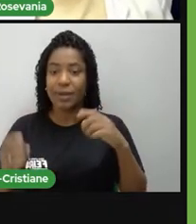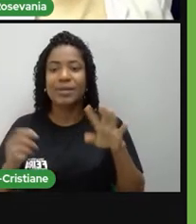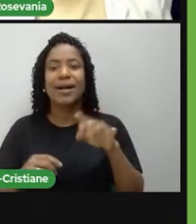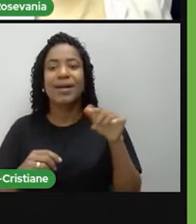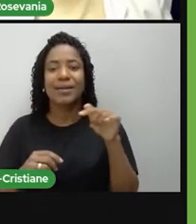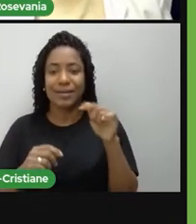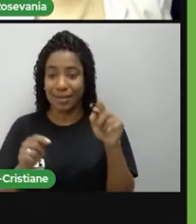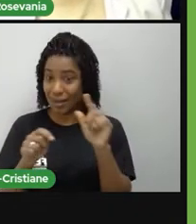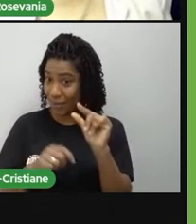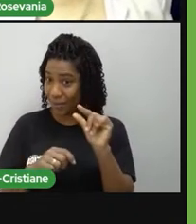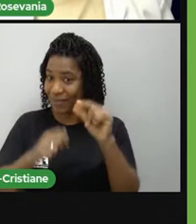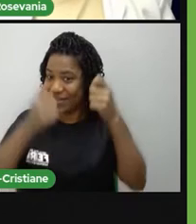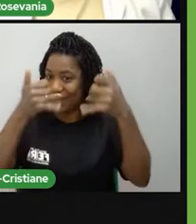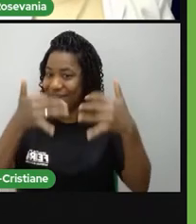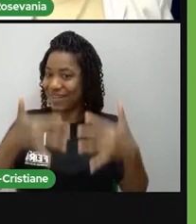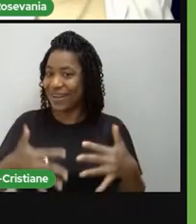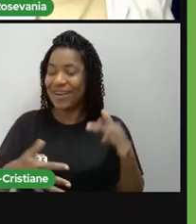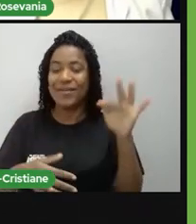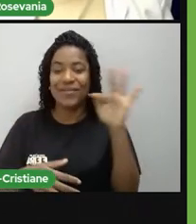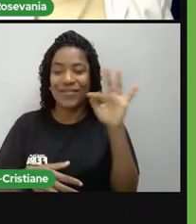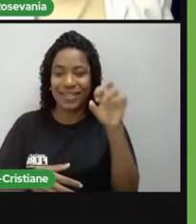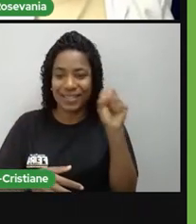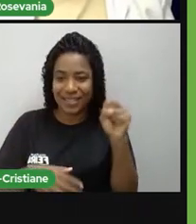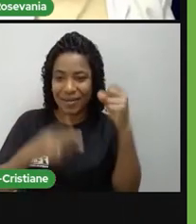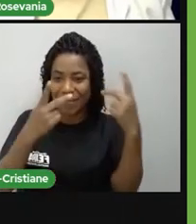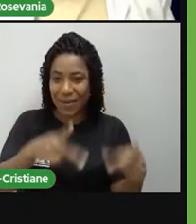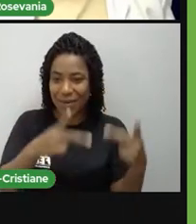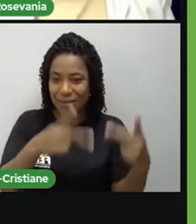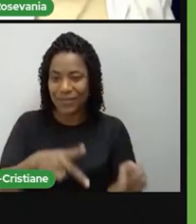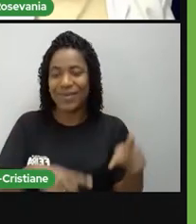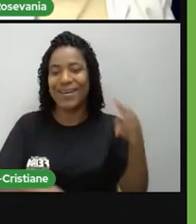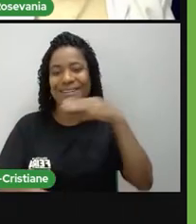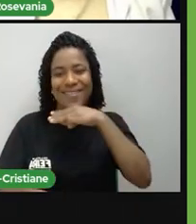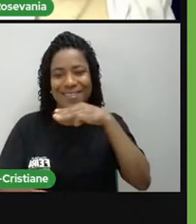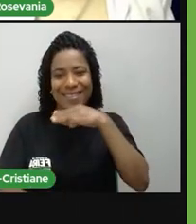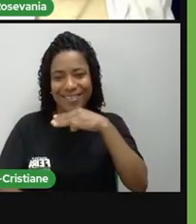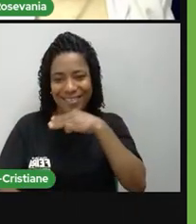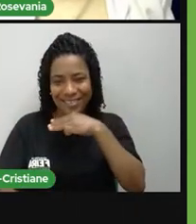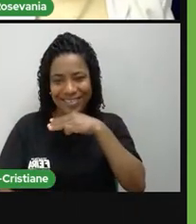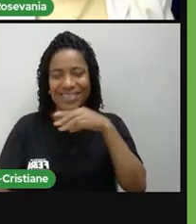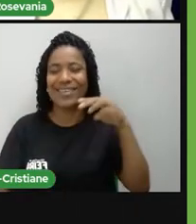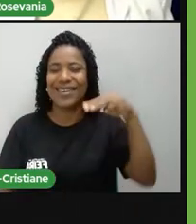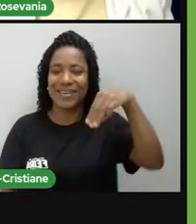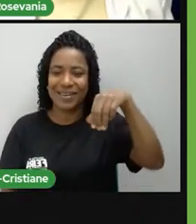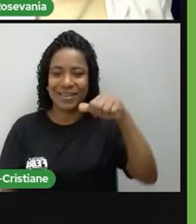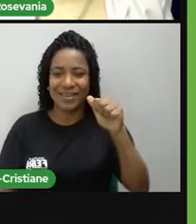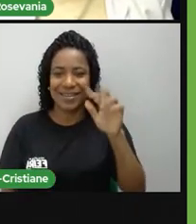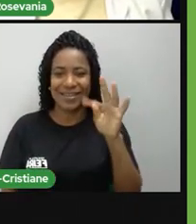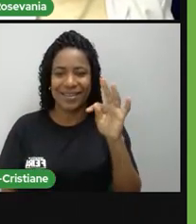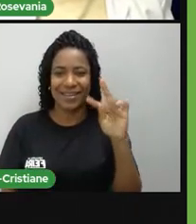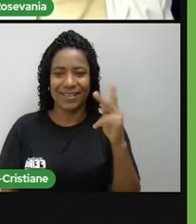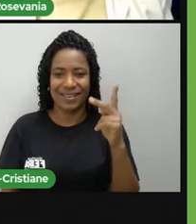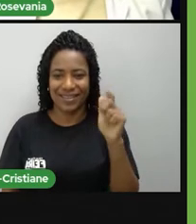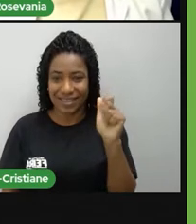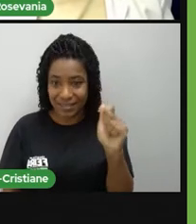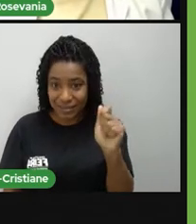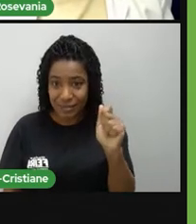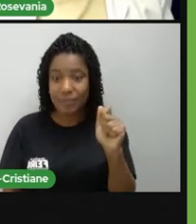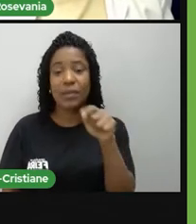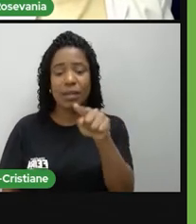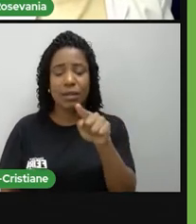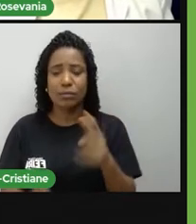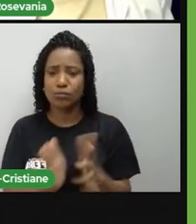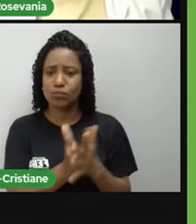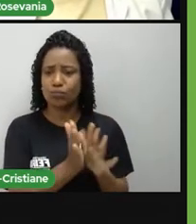região, que a vai falar daqui a pouco, né, que é o de lá da matinha, é o, é, esse samba, ele é um samba